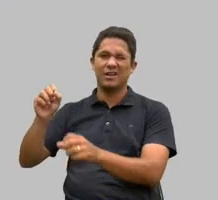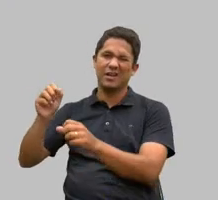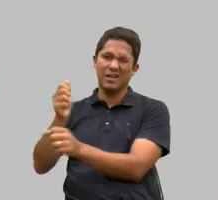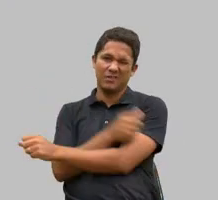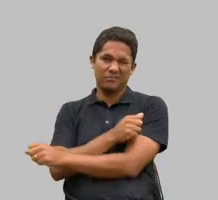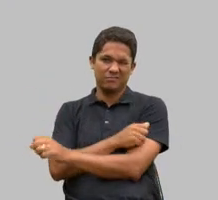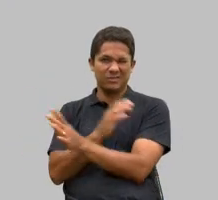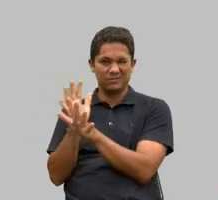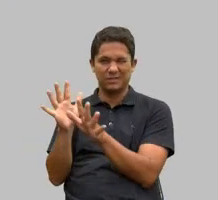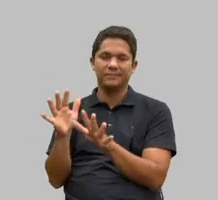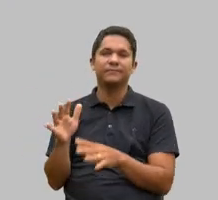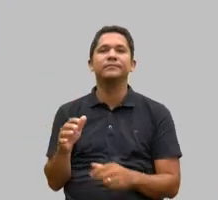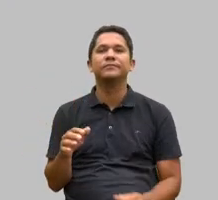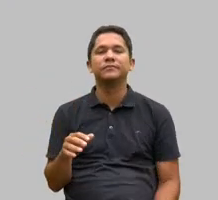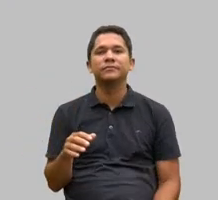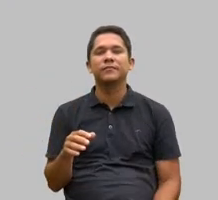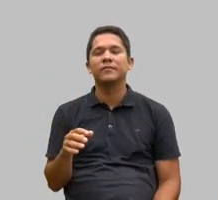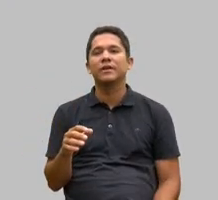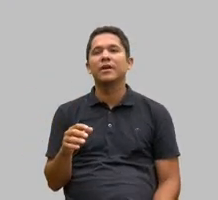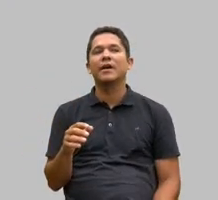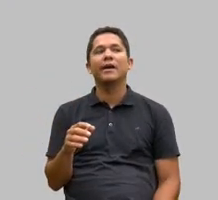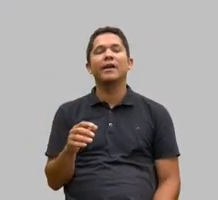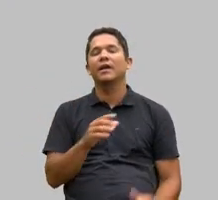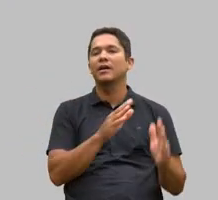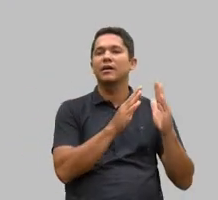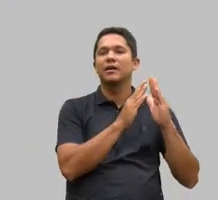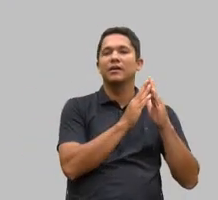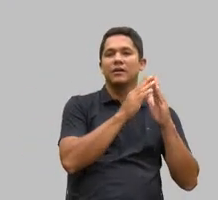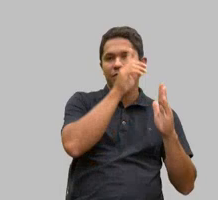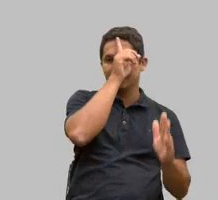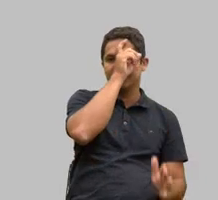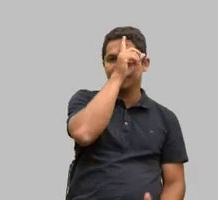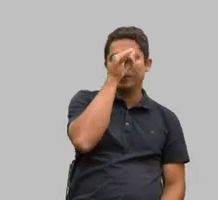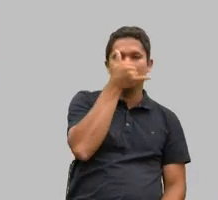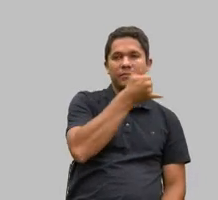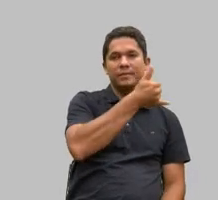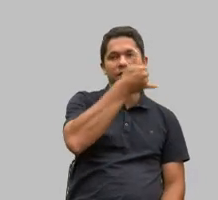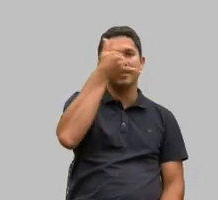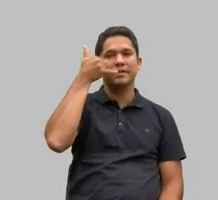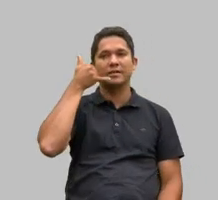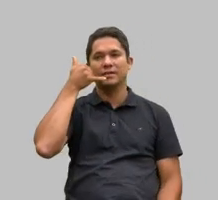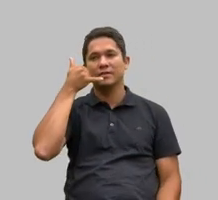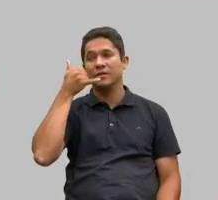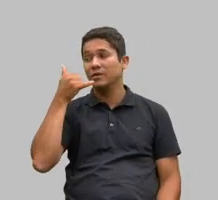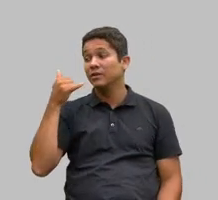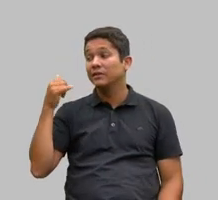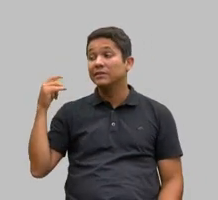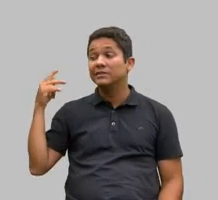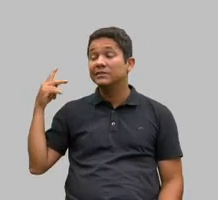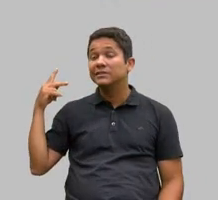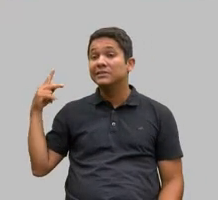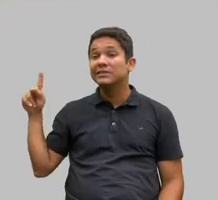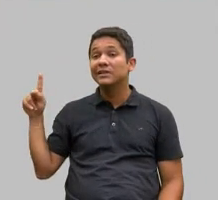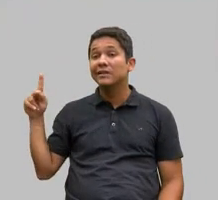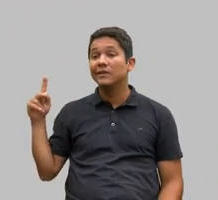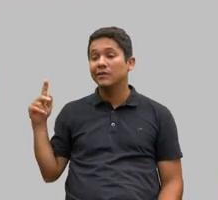pronto-socorro me liga dona Vilma tem um aluno daí da escola aqui no